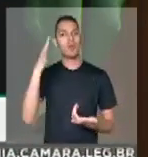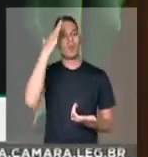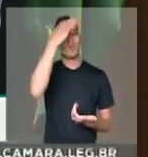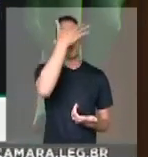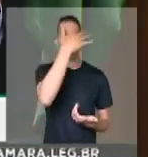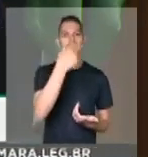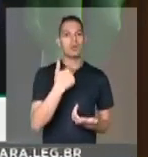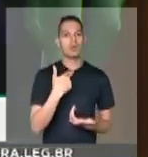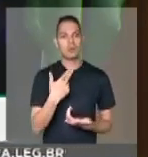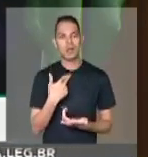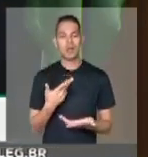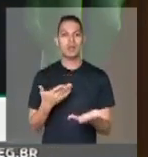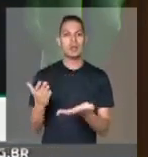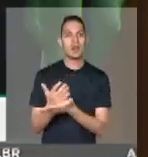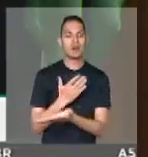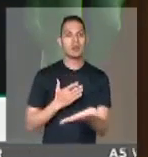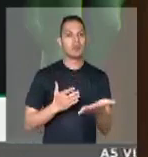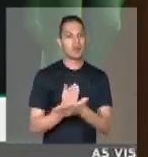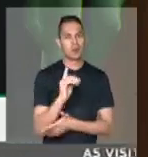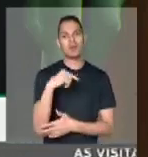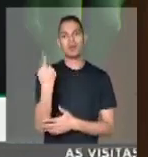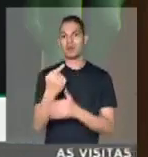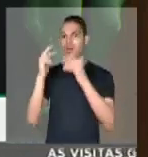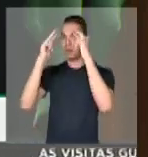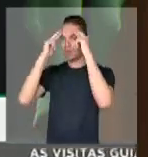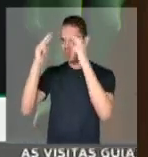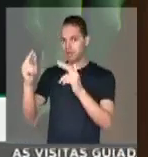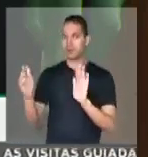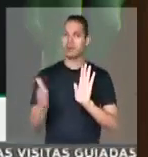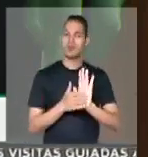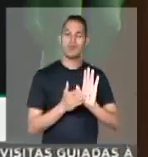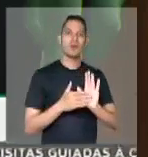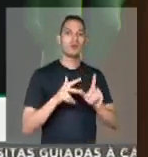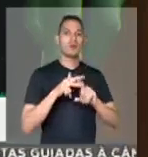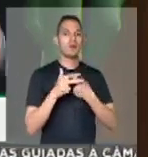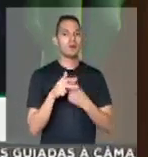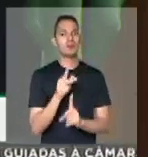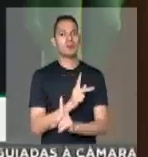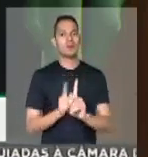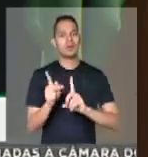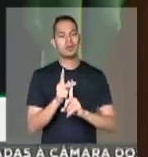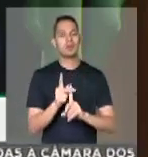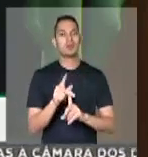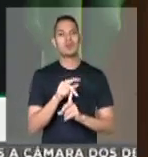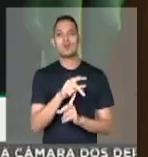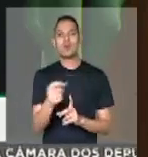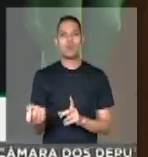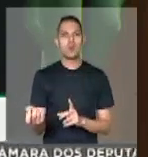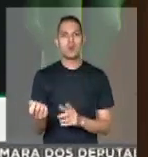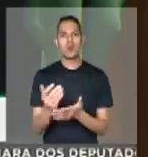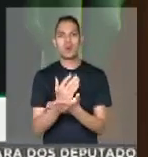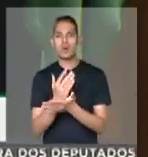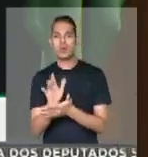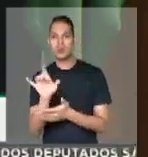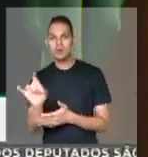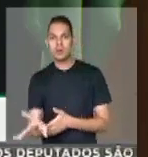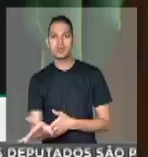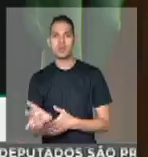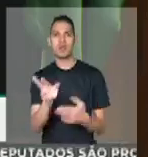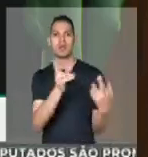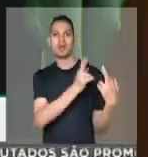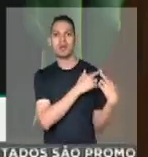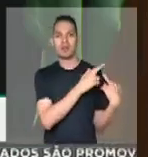que aprovaram, que nós respeitamos a proposta de reforma da Previdência, fossem os únicos que tivessem